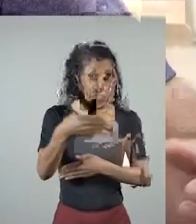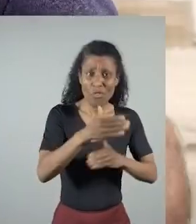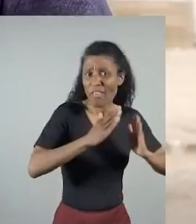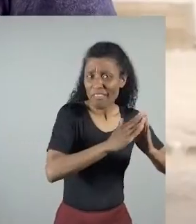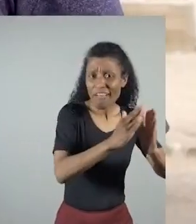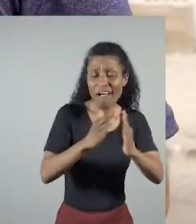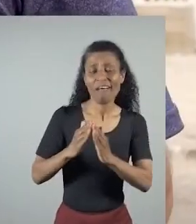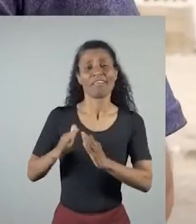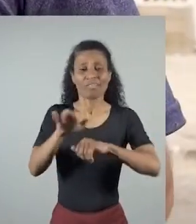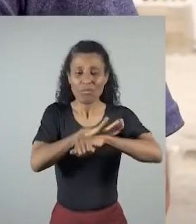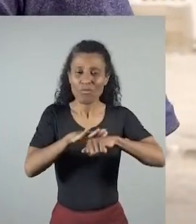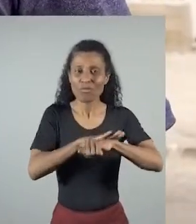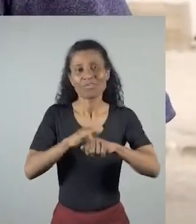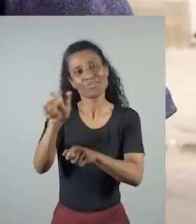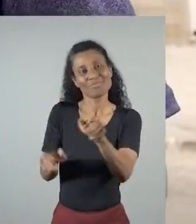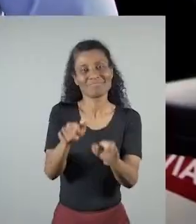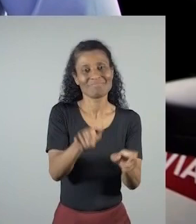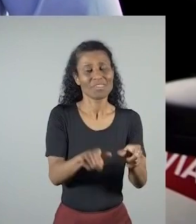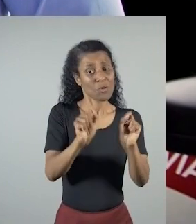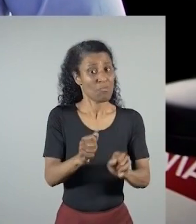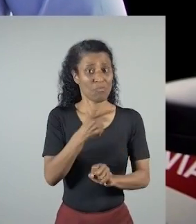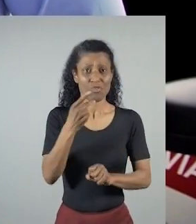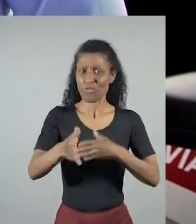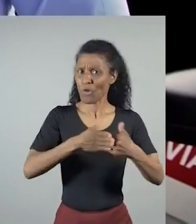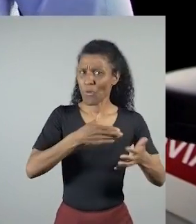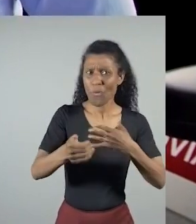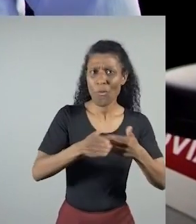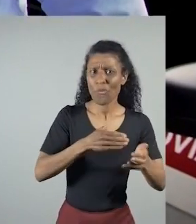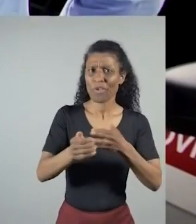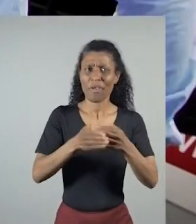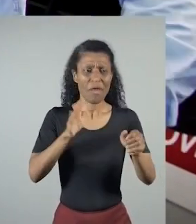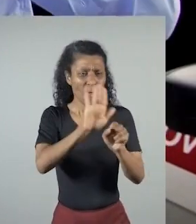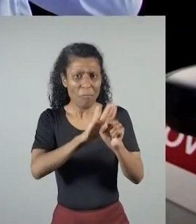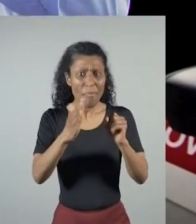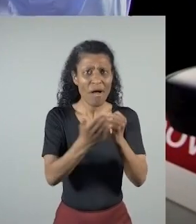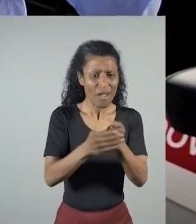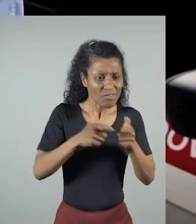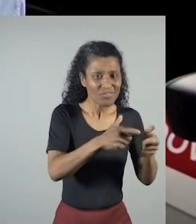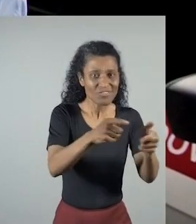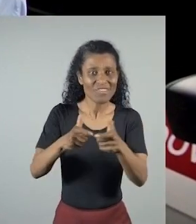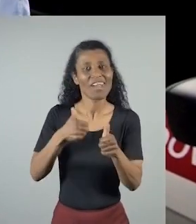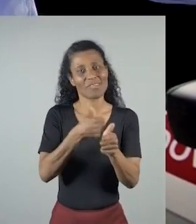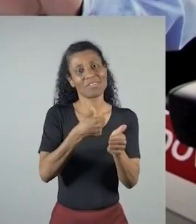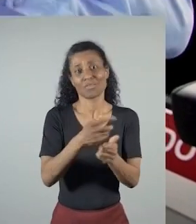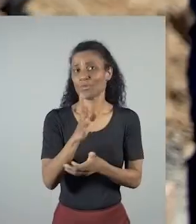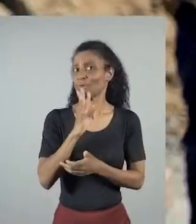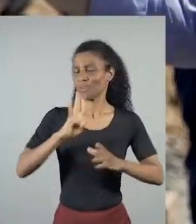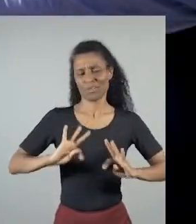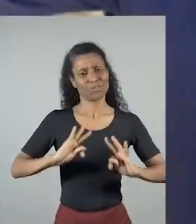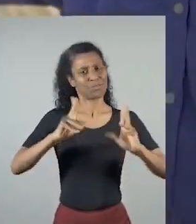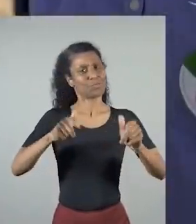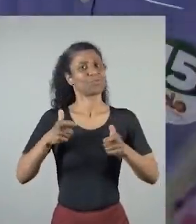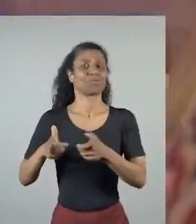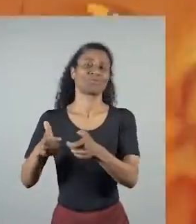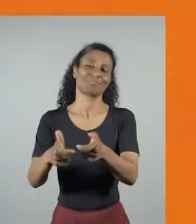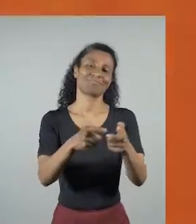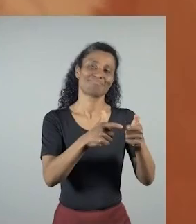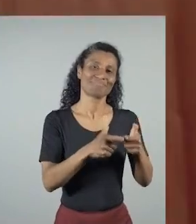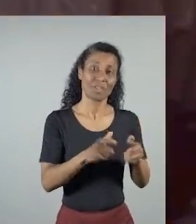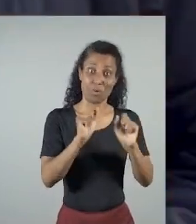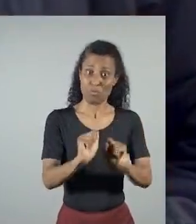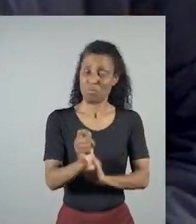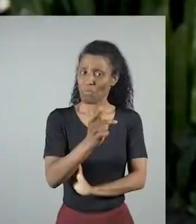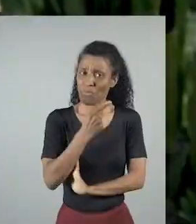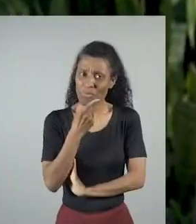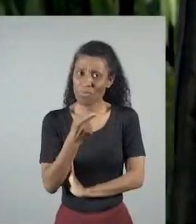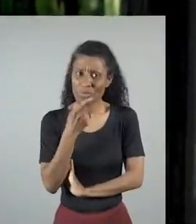entrou nas casas, sempre conversou com as pessoas. A gente pode falar qualquer bairro, qualquer vila, qualquer lugarejo próximo, ele conhece todos, todos os